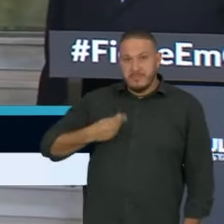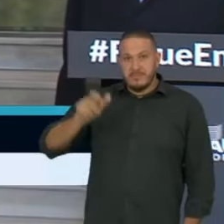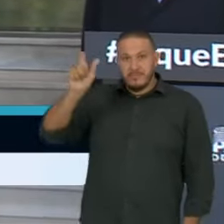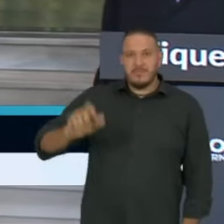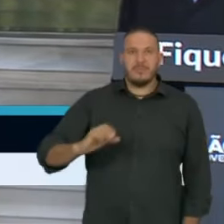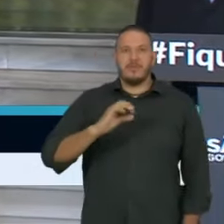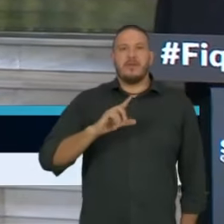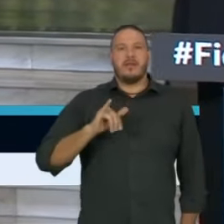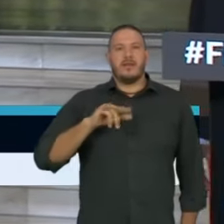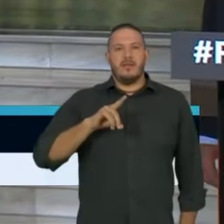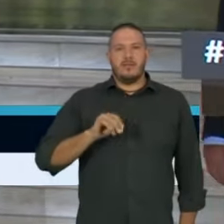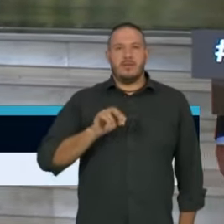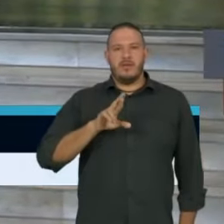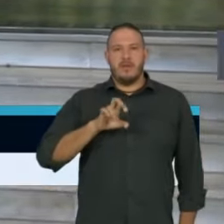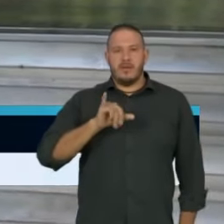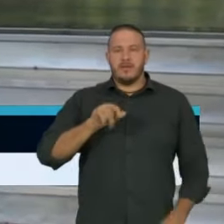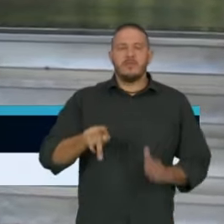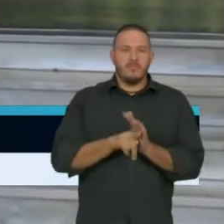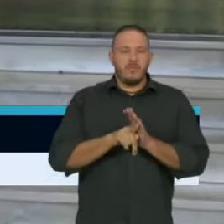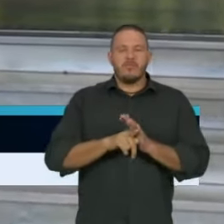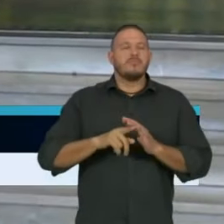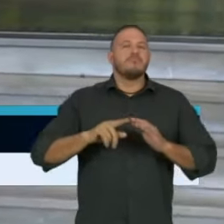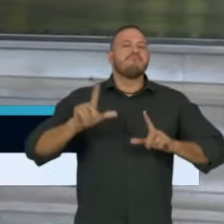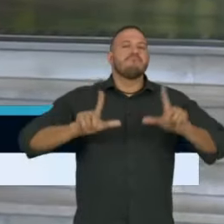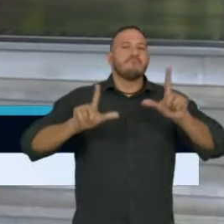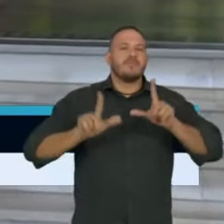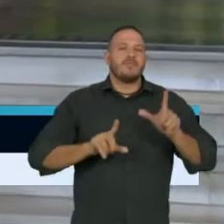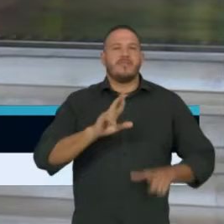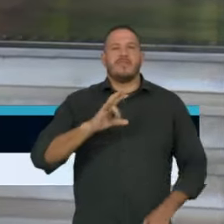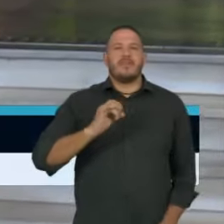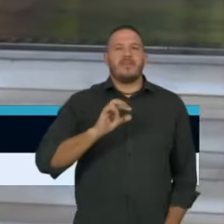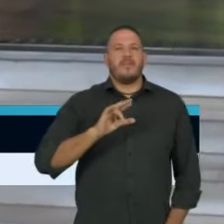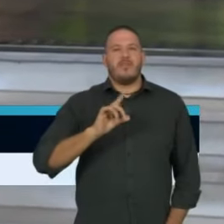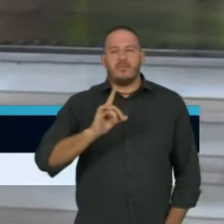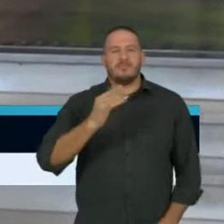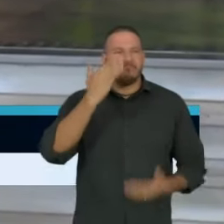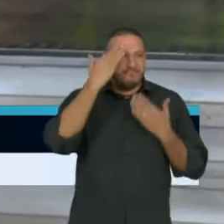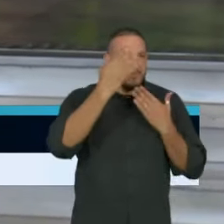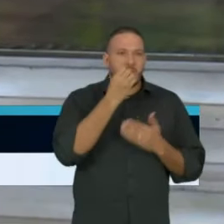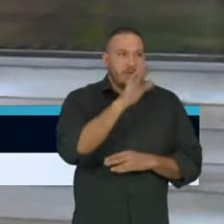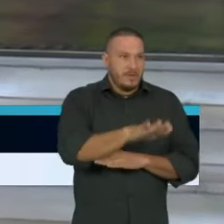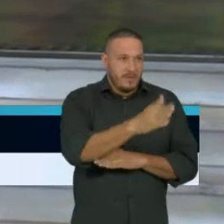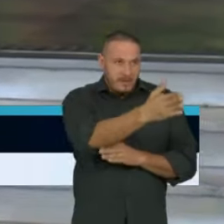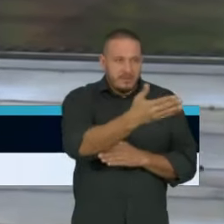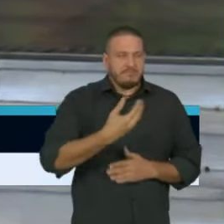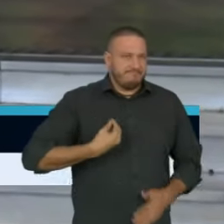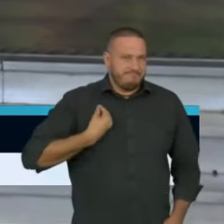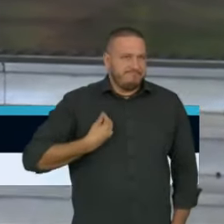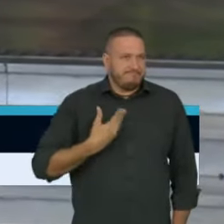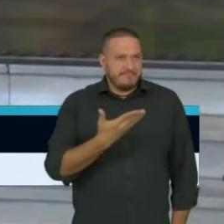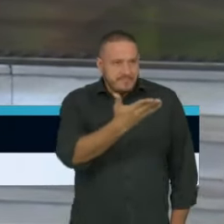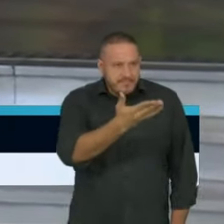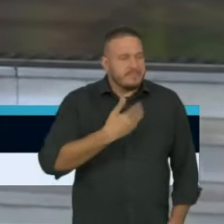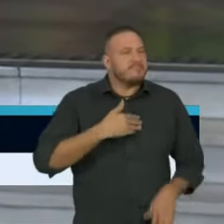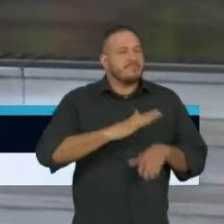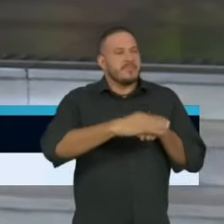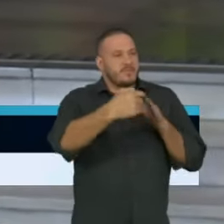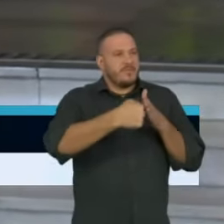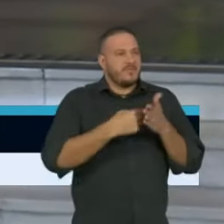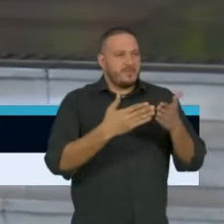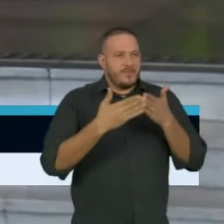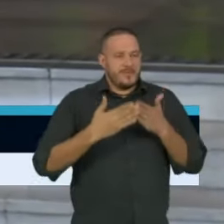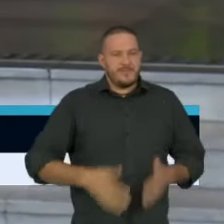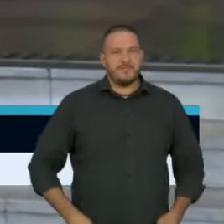Cláudia Reis, da TV Record. Cláudia, boa tarde. Obrigado pela sua presença aqui entre nós. Sua pergunta, por favor.